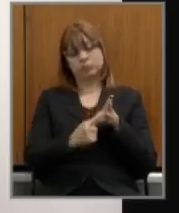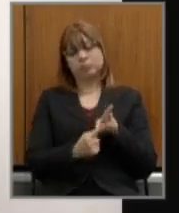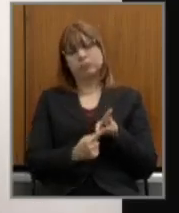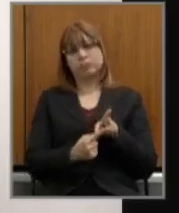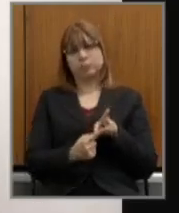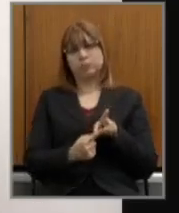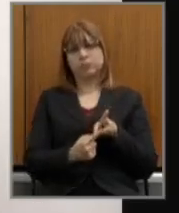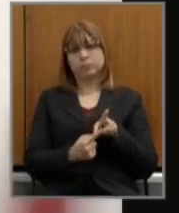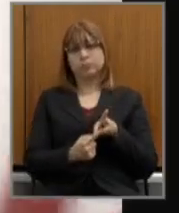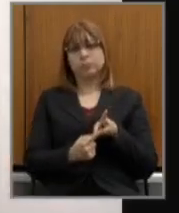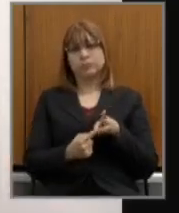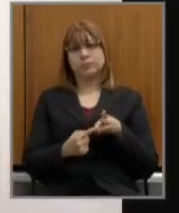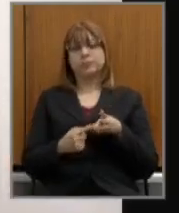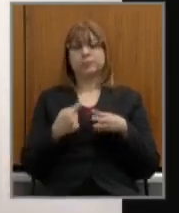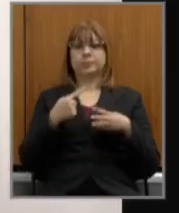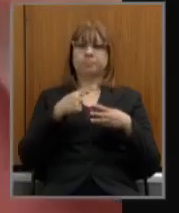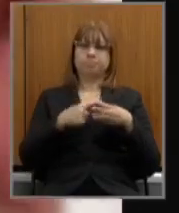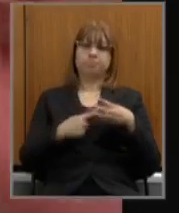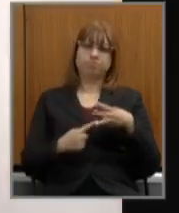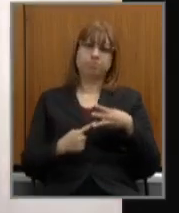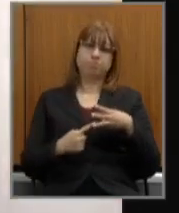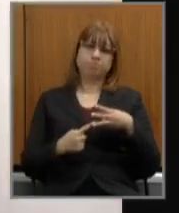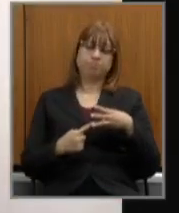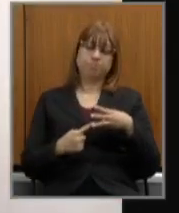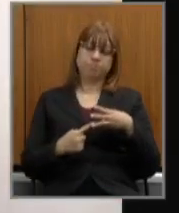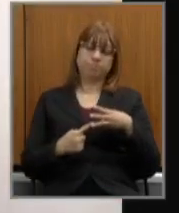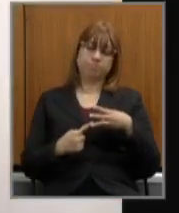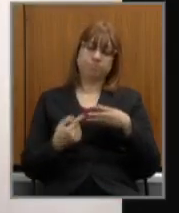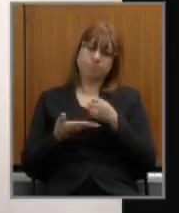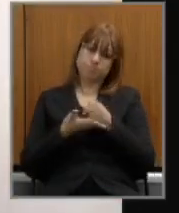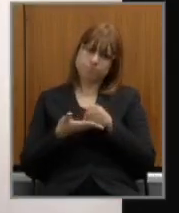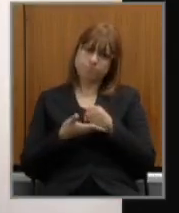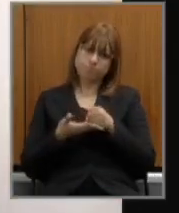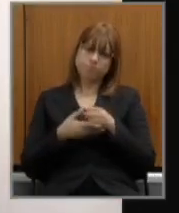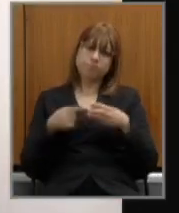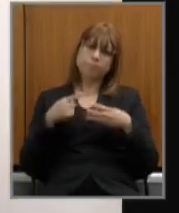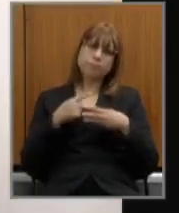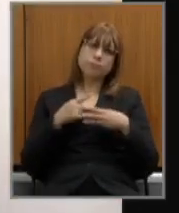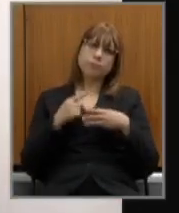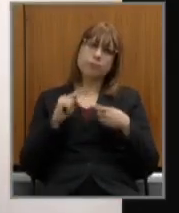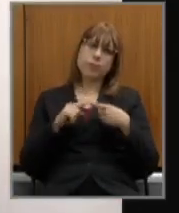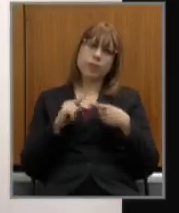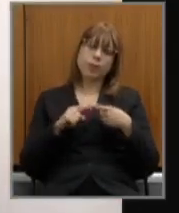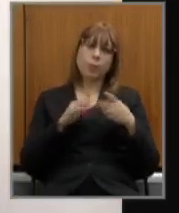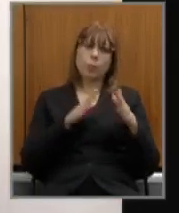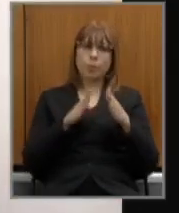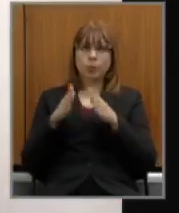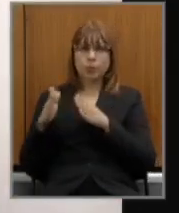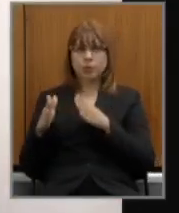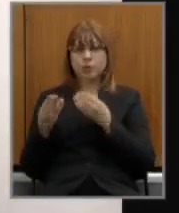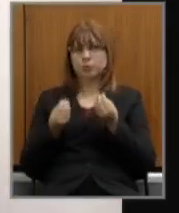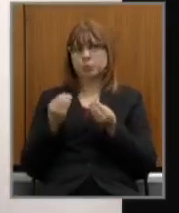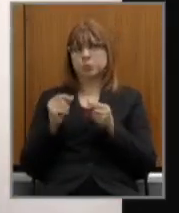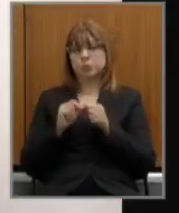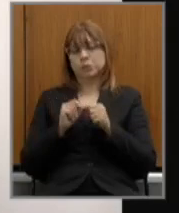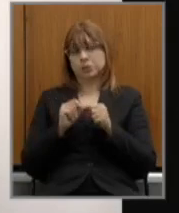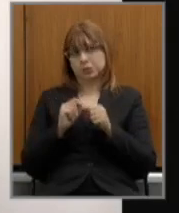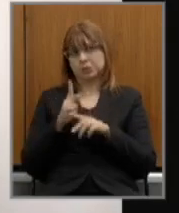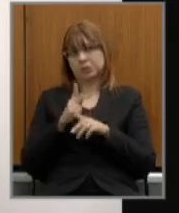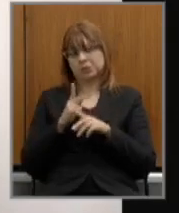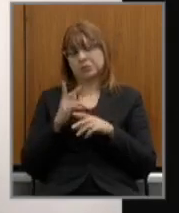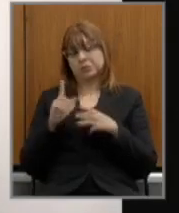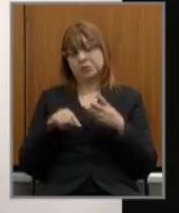três linhas básicas questão do processo e o método a questão de